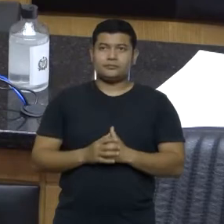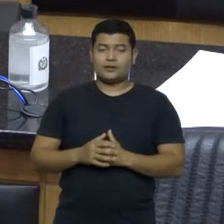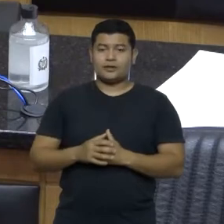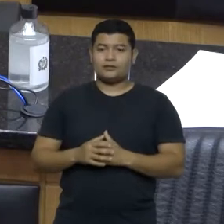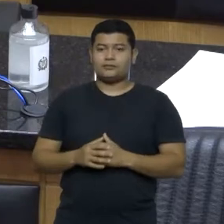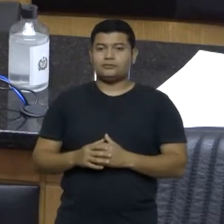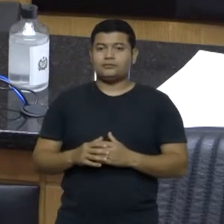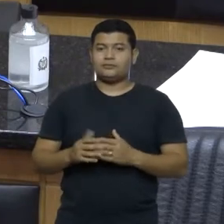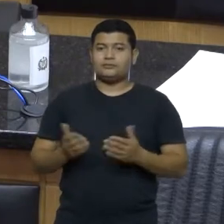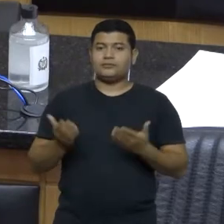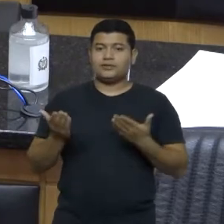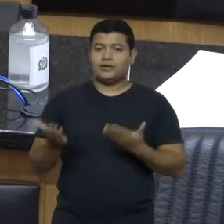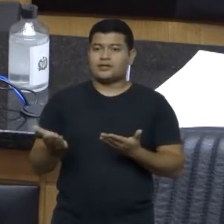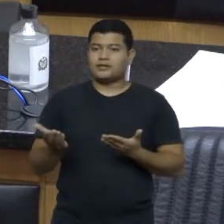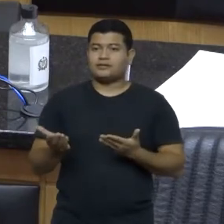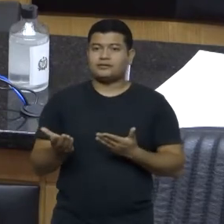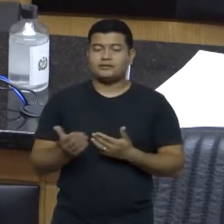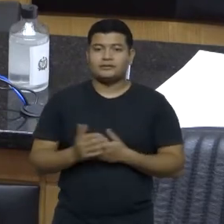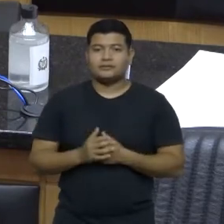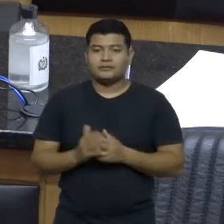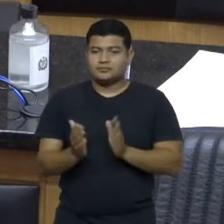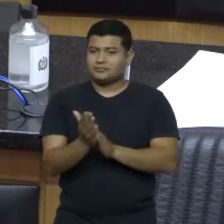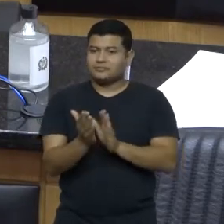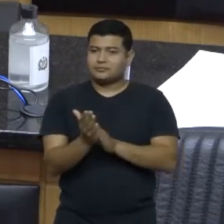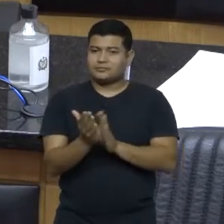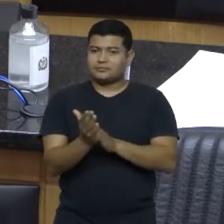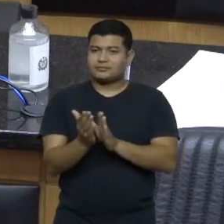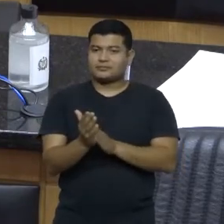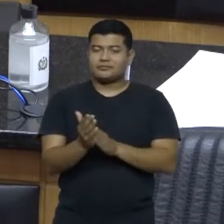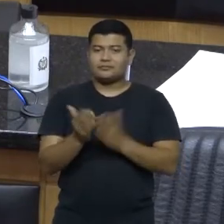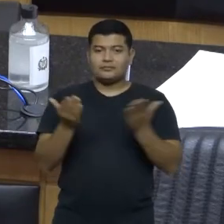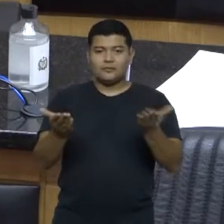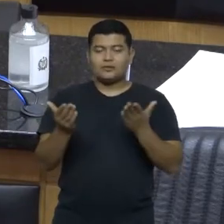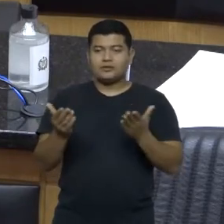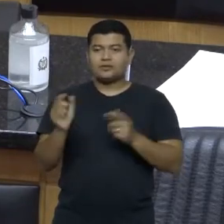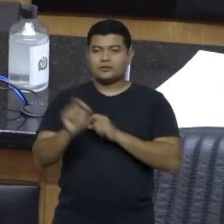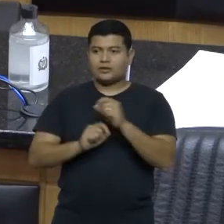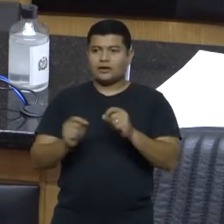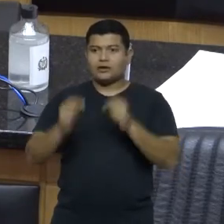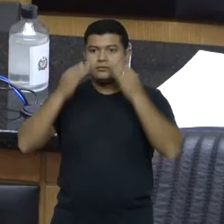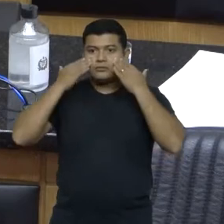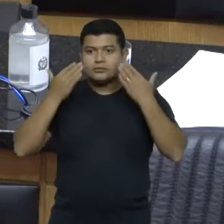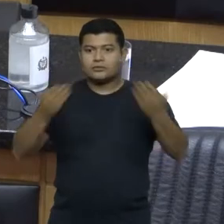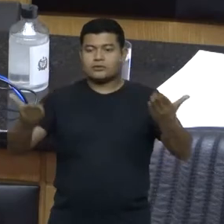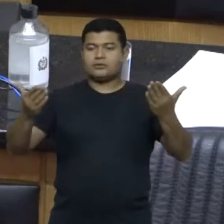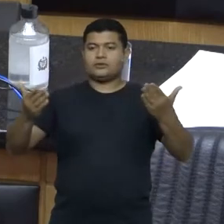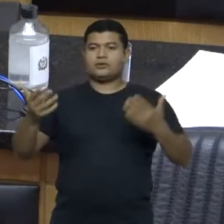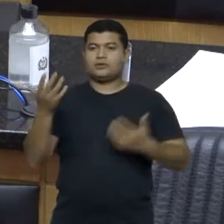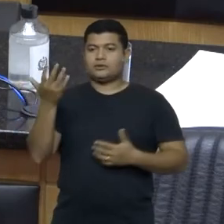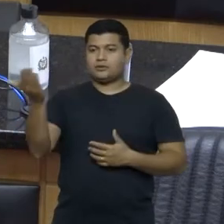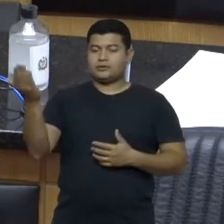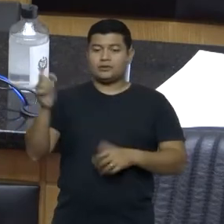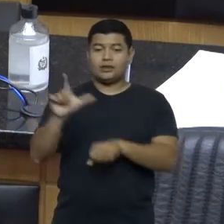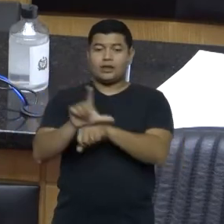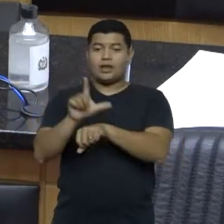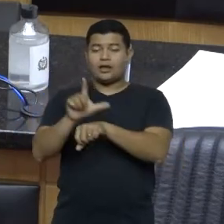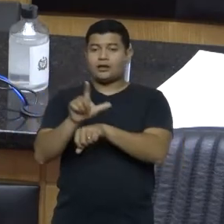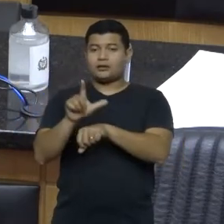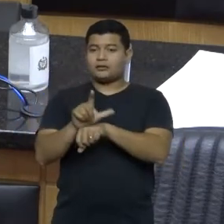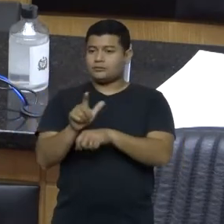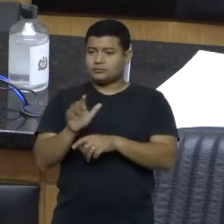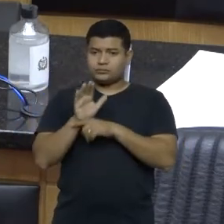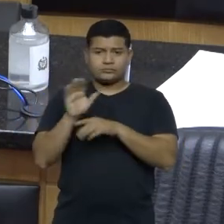Parabéns pelo que vocês fazem, vendendo a imagem da Serra Catarinense. Lages também faz parte, Márcio.